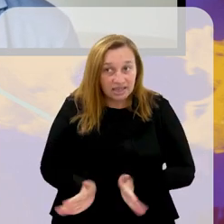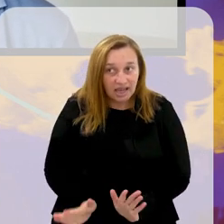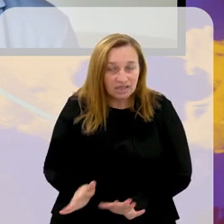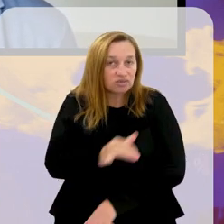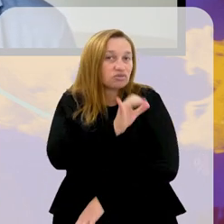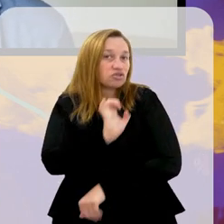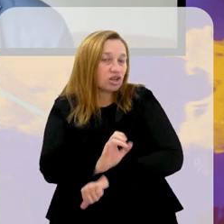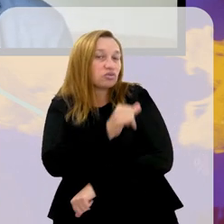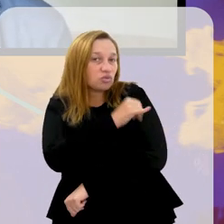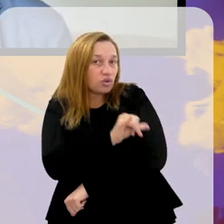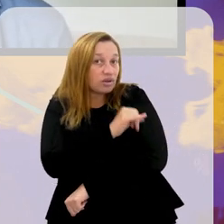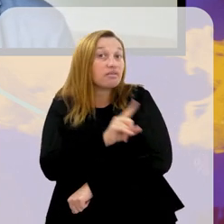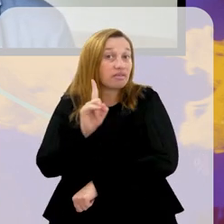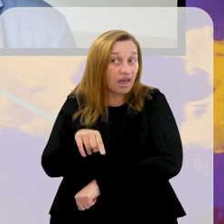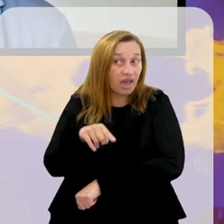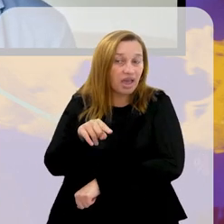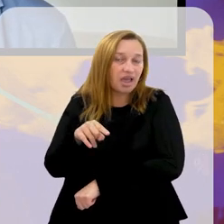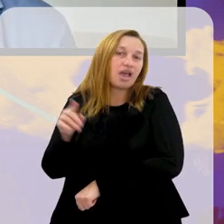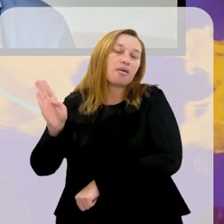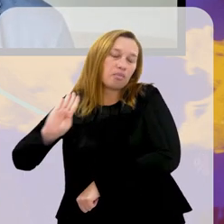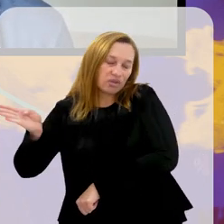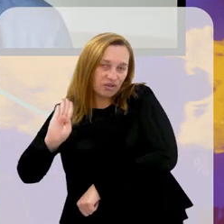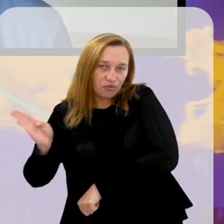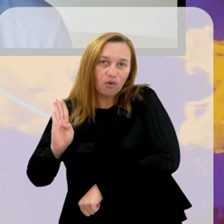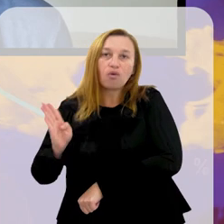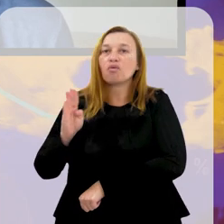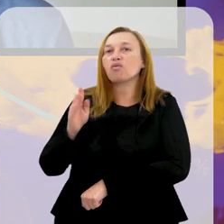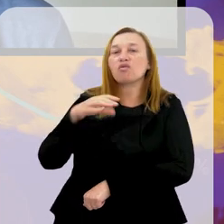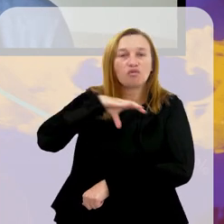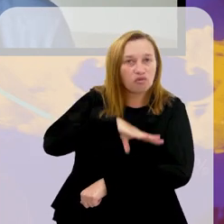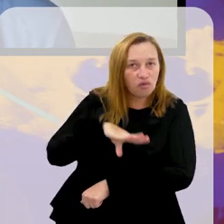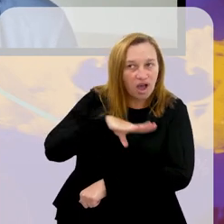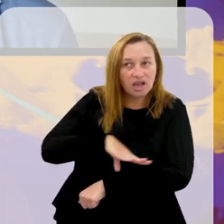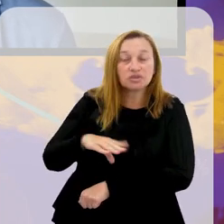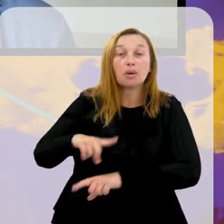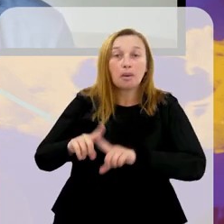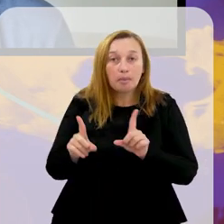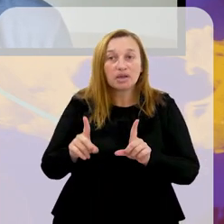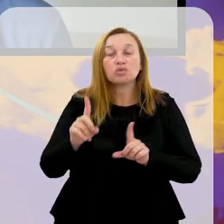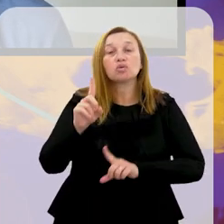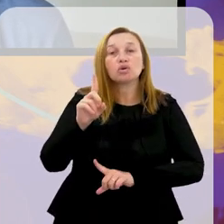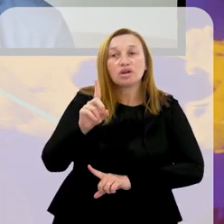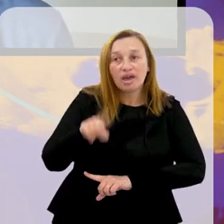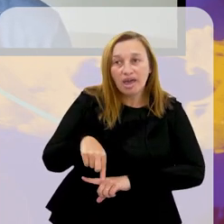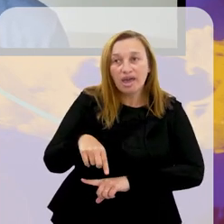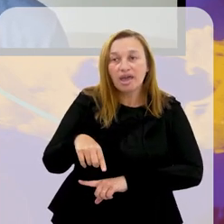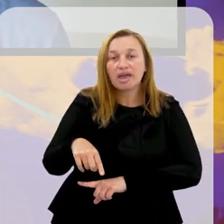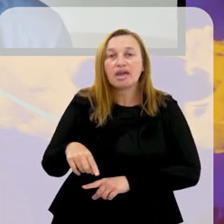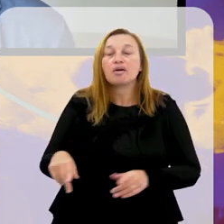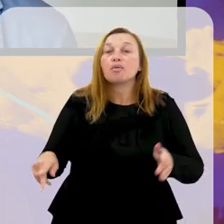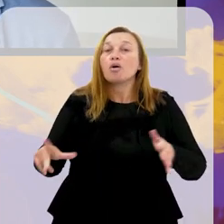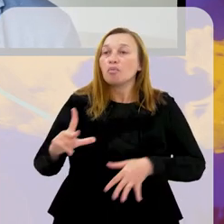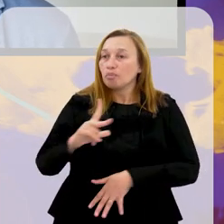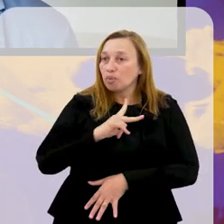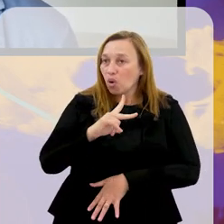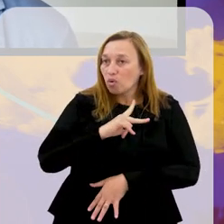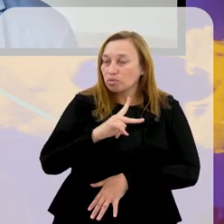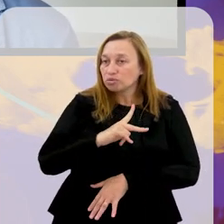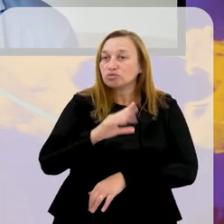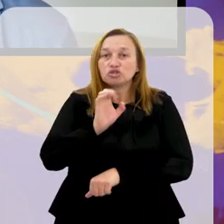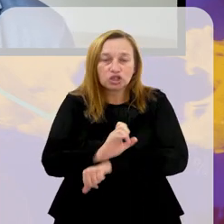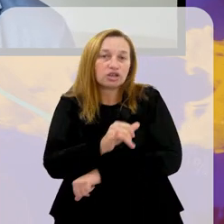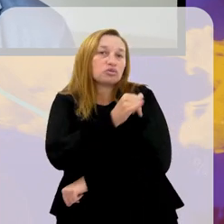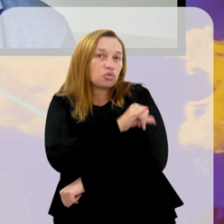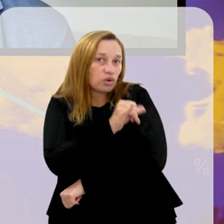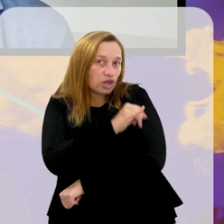para todos os outros times, para o Flamengo, para o Vasco, para Botafogo, mas ele é de nascimento fluminense. Esse é o gentílico de quem nasce no estado do Rio de Janeiro, desde